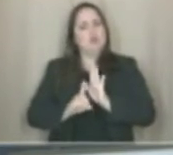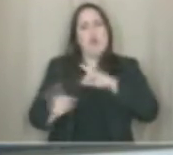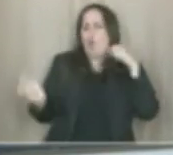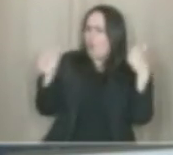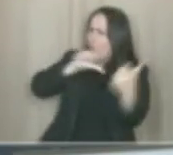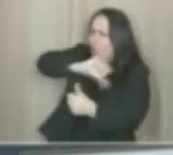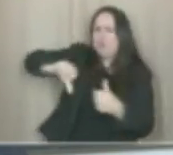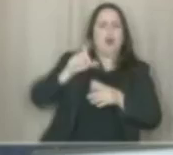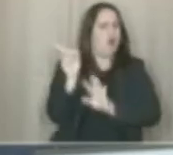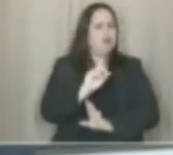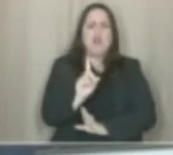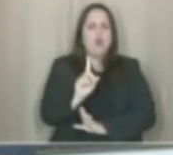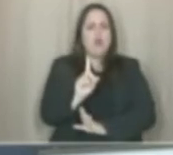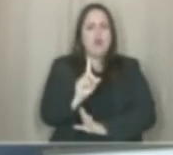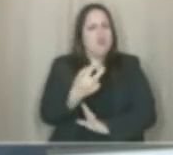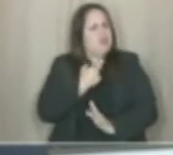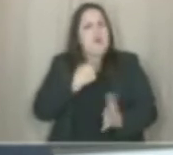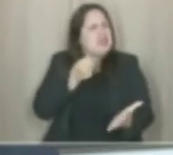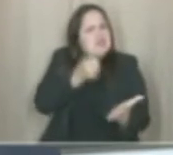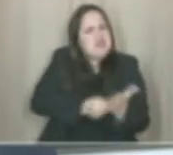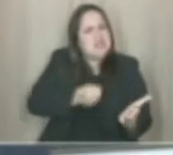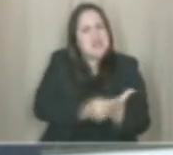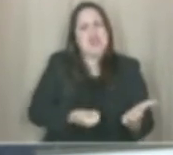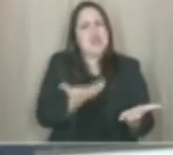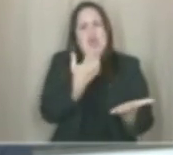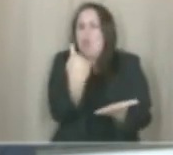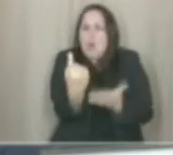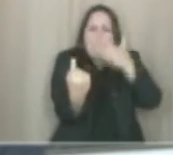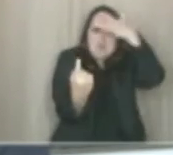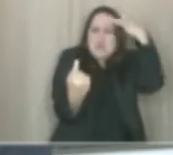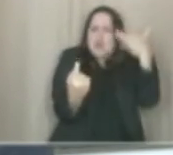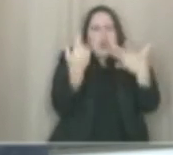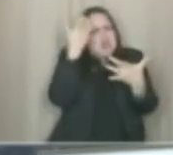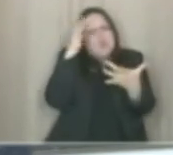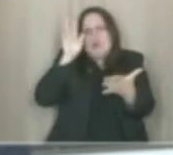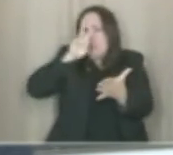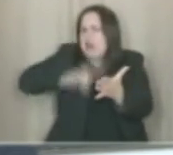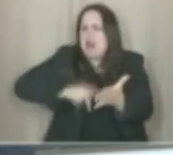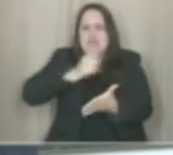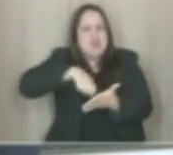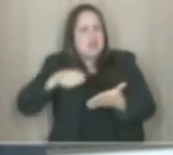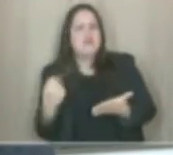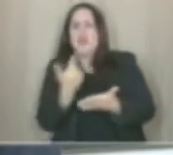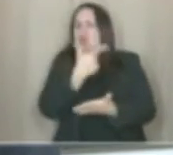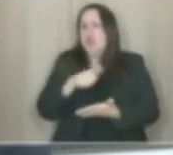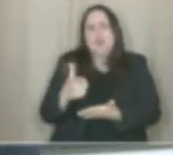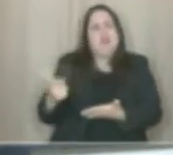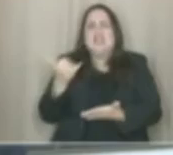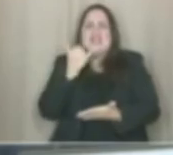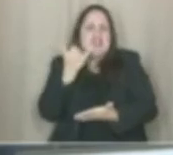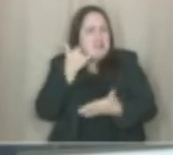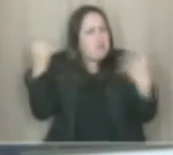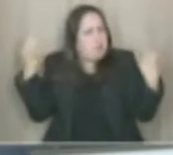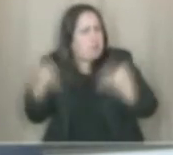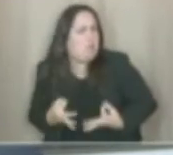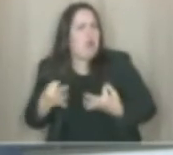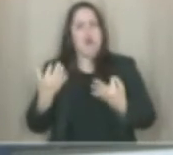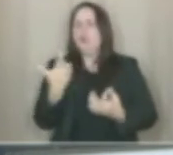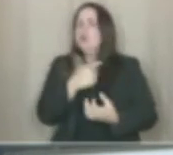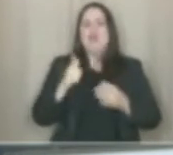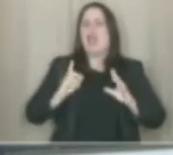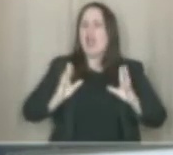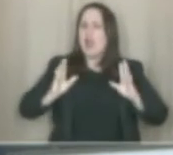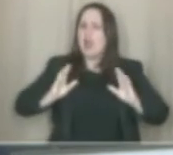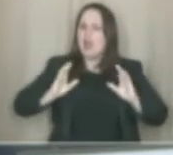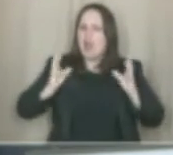contrário. Nós não podemos exigir que, de uma hora para outra, uma pessoa que não é alfabetizada, uma pessoa que não tem um telefone de última geração, uma pessoa que não tem